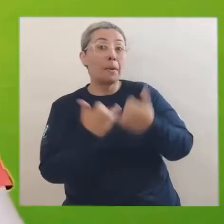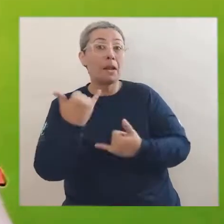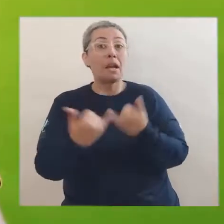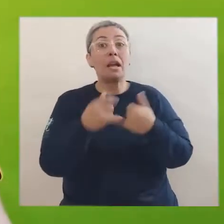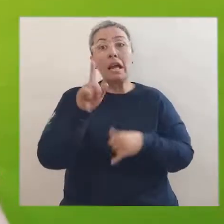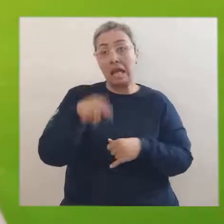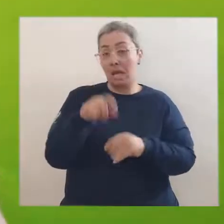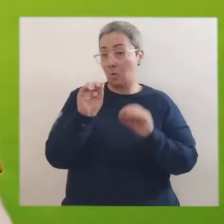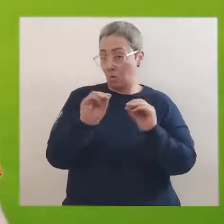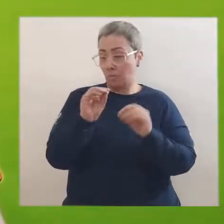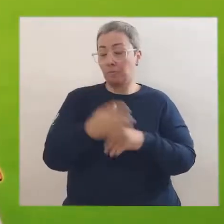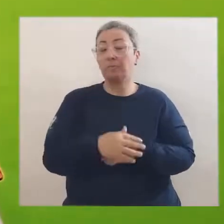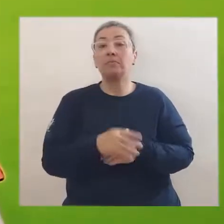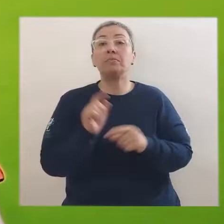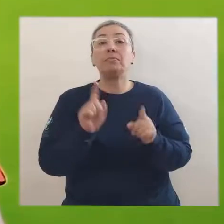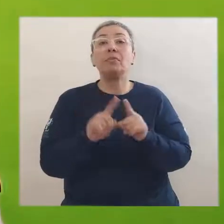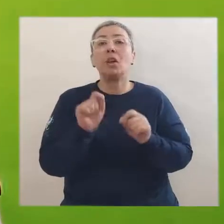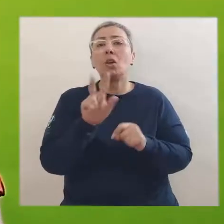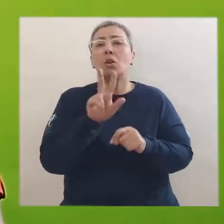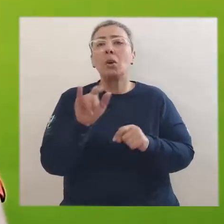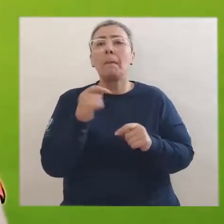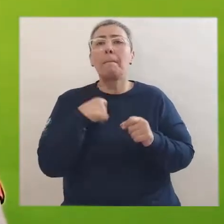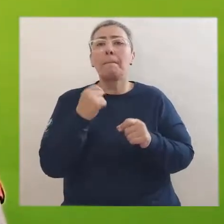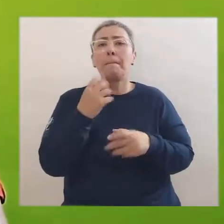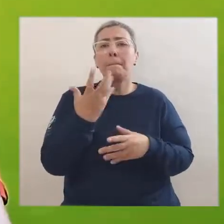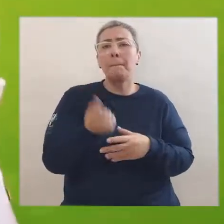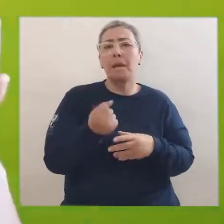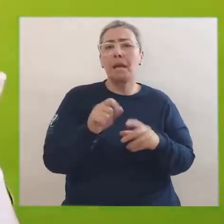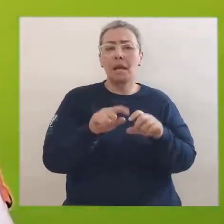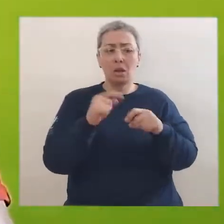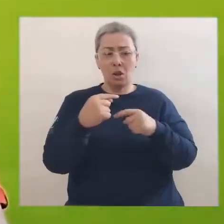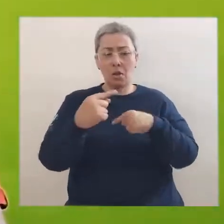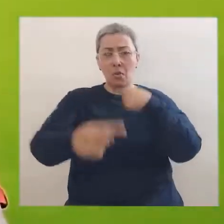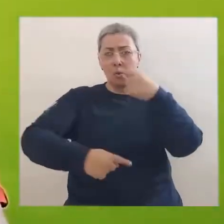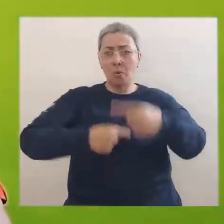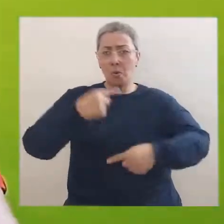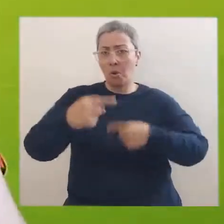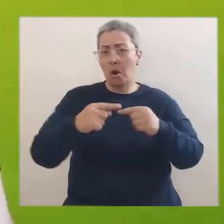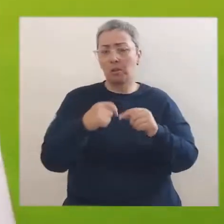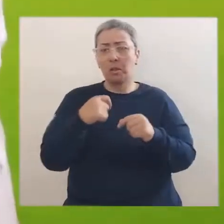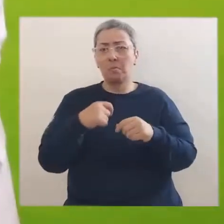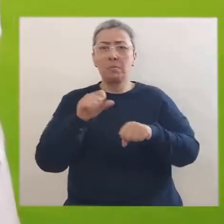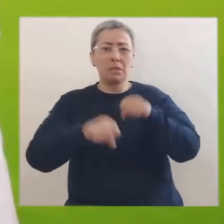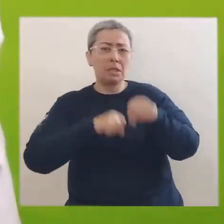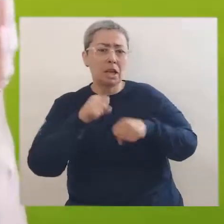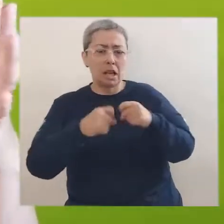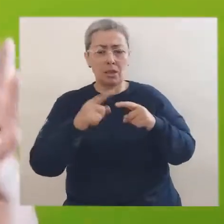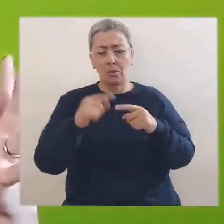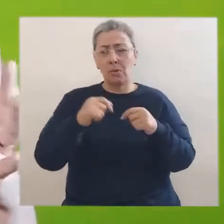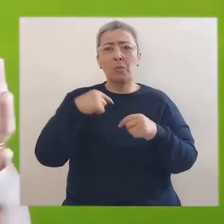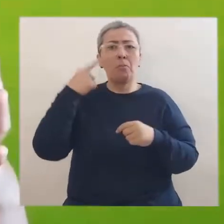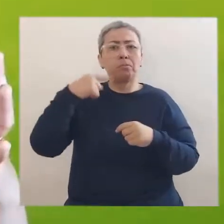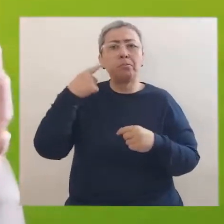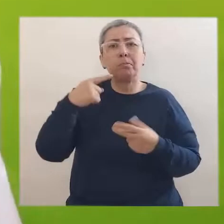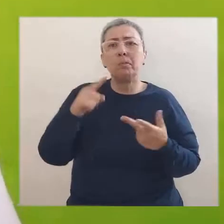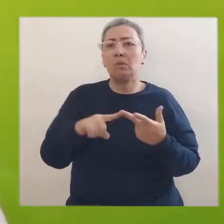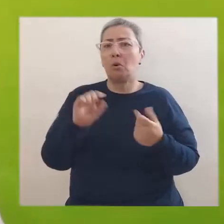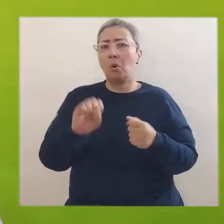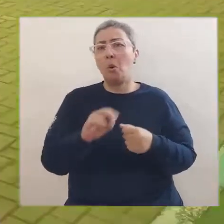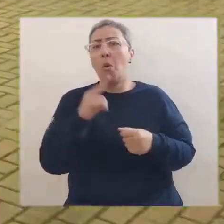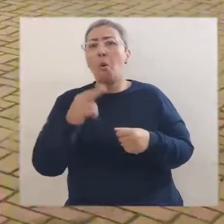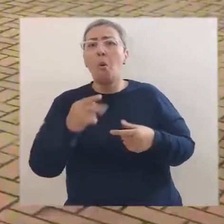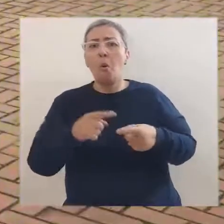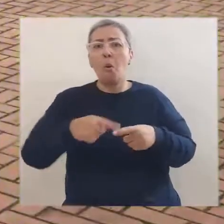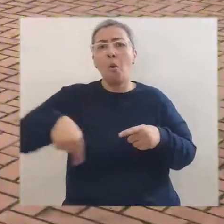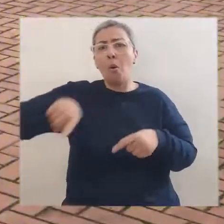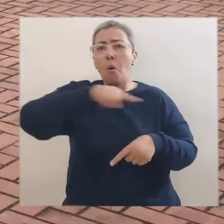A brincadeira é o seguinte. A gente pega uma roda, pode ser um aro de bicicleta, pode ser um pneu,